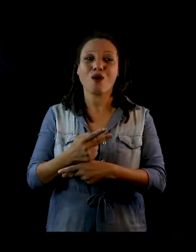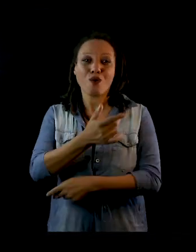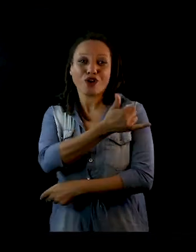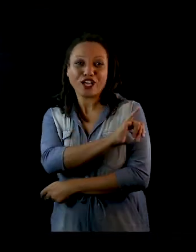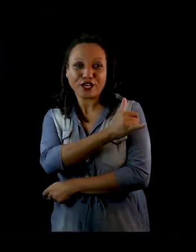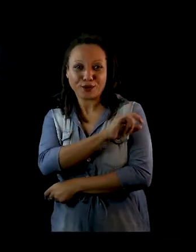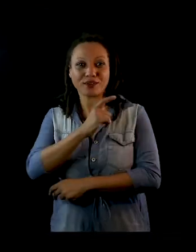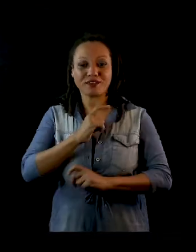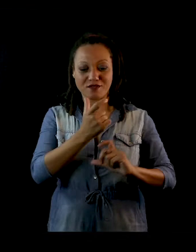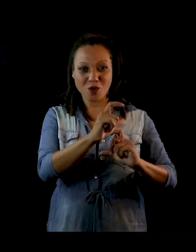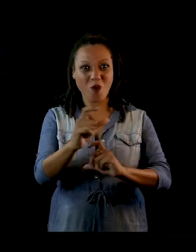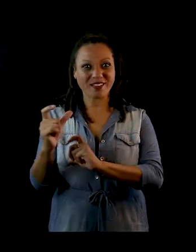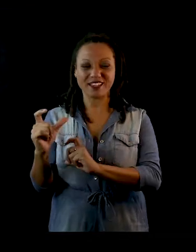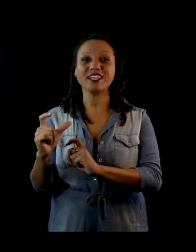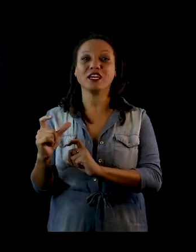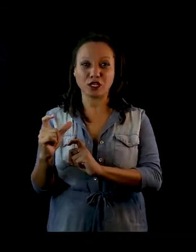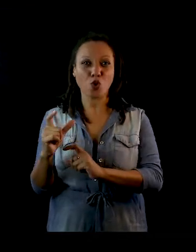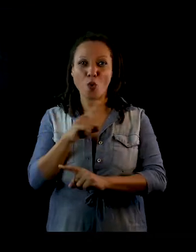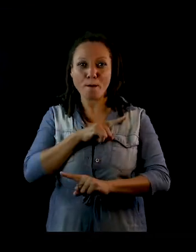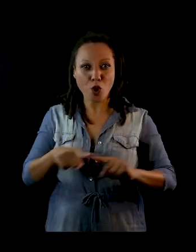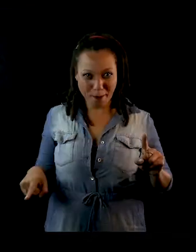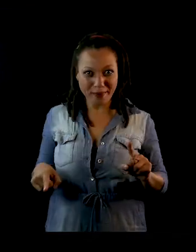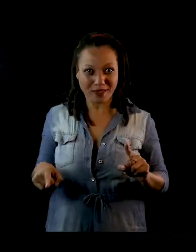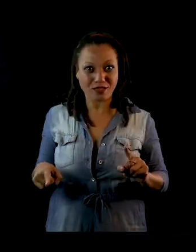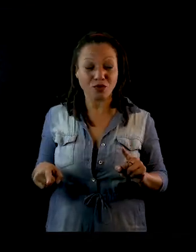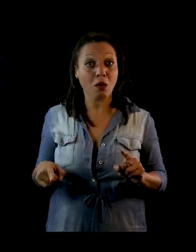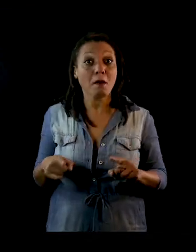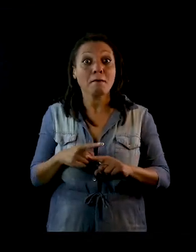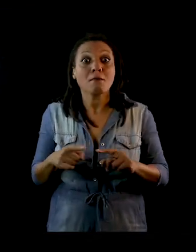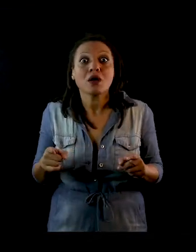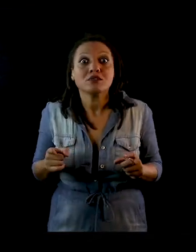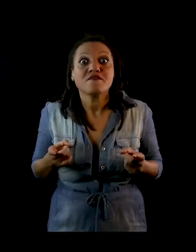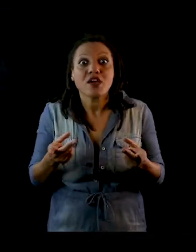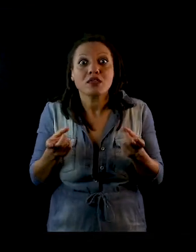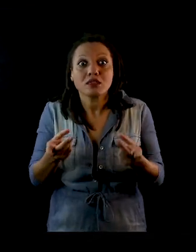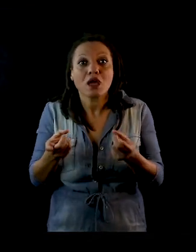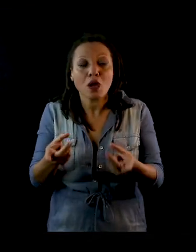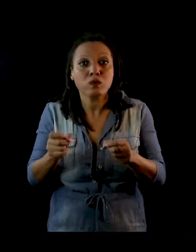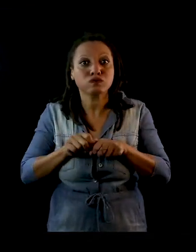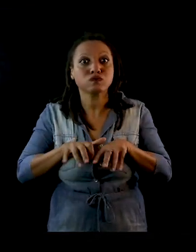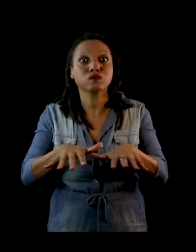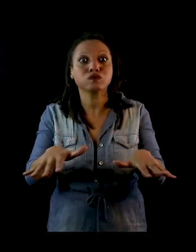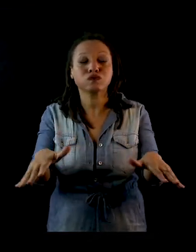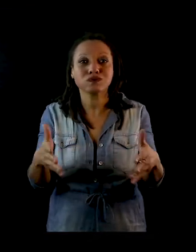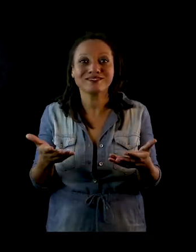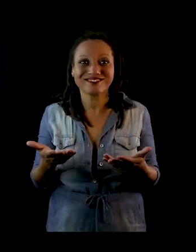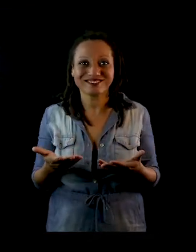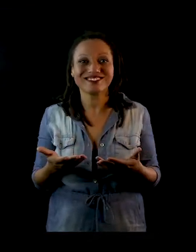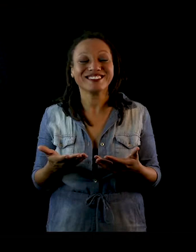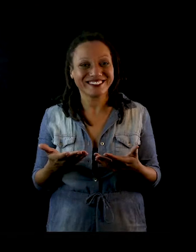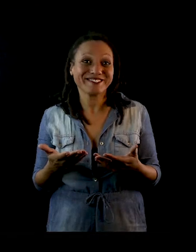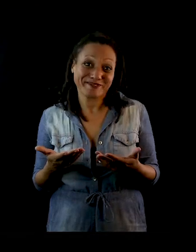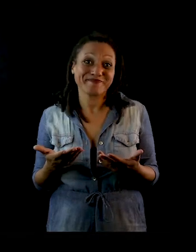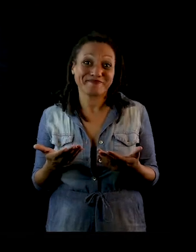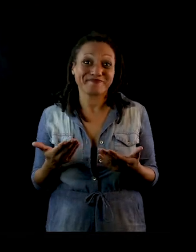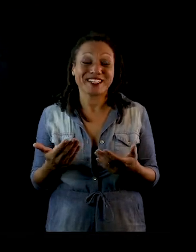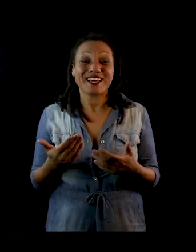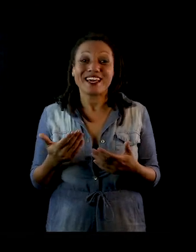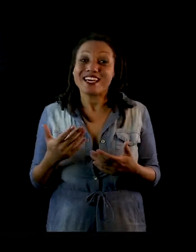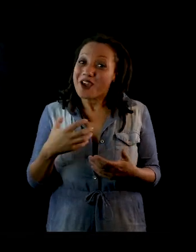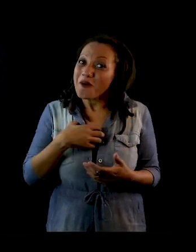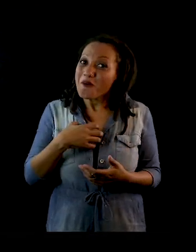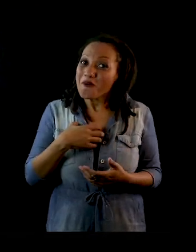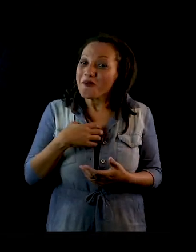censurados, e nunca se vendeu tanto o quadrinho que foi censurado, eu acredito que isso é uma coisa que é uma forma de nós